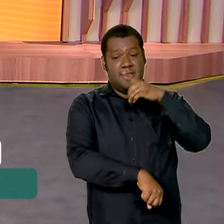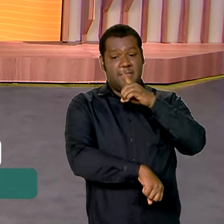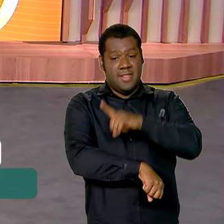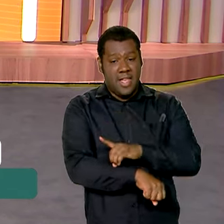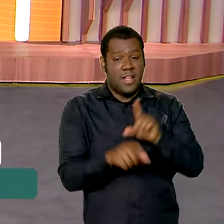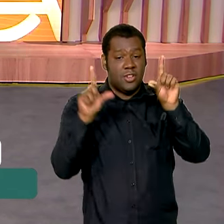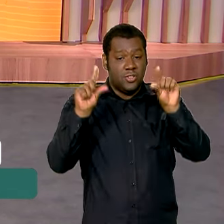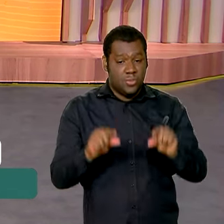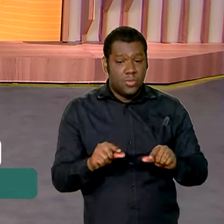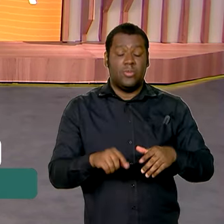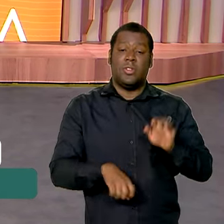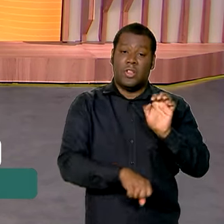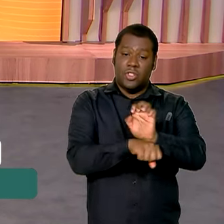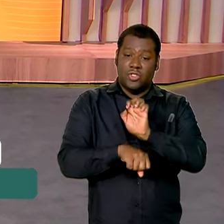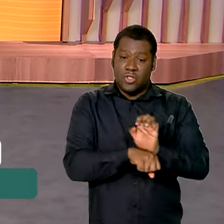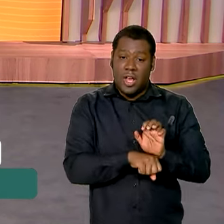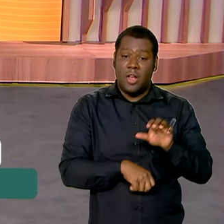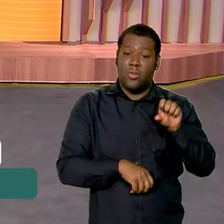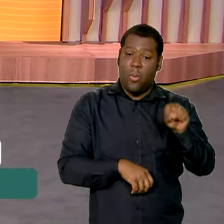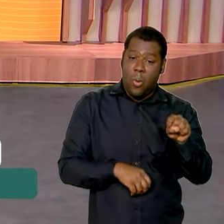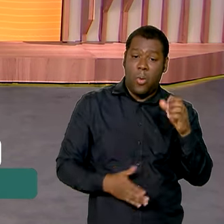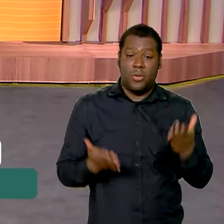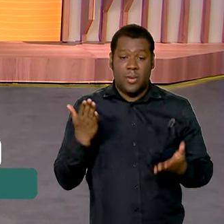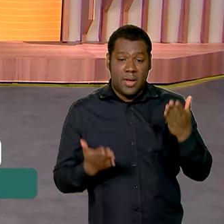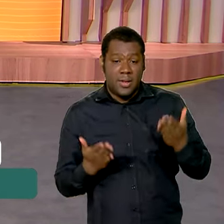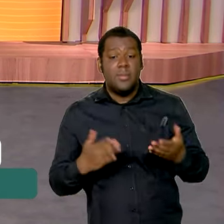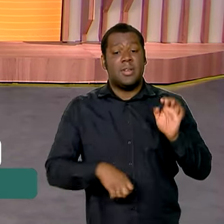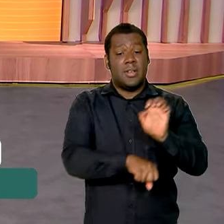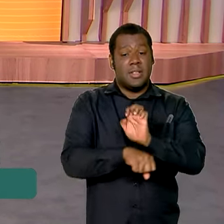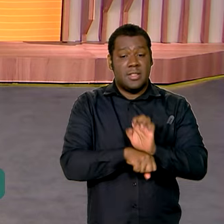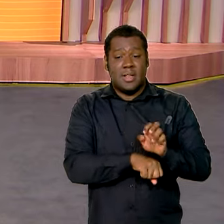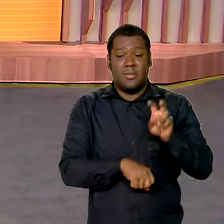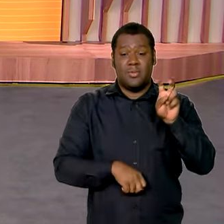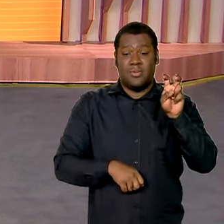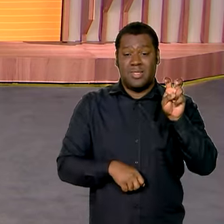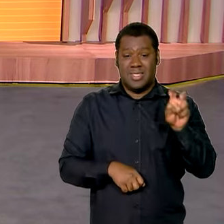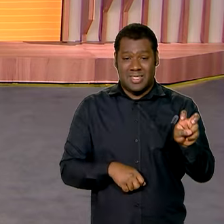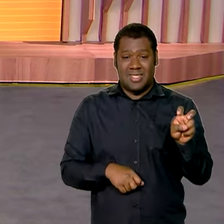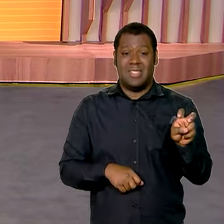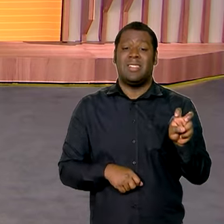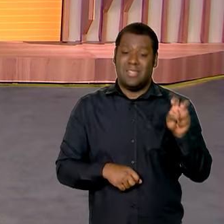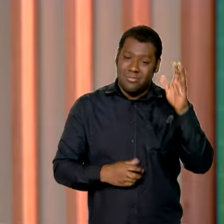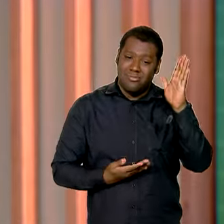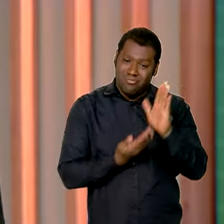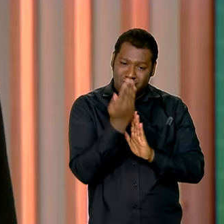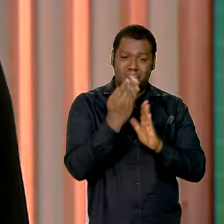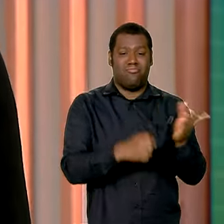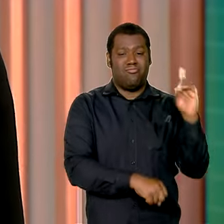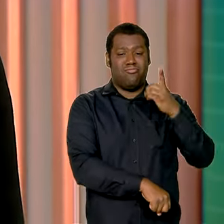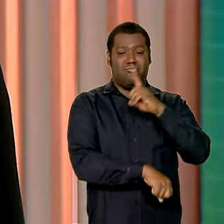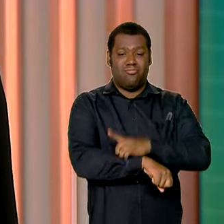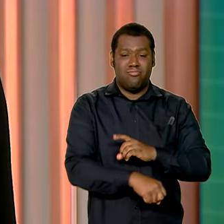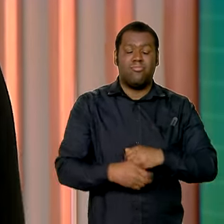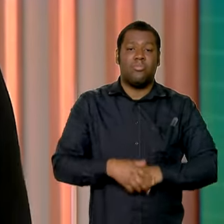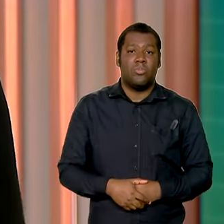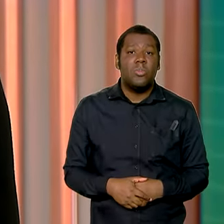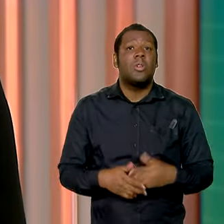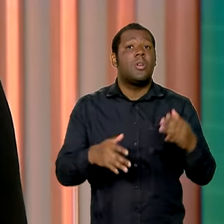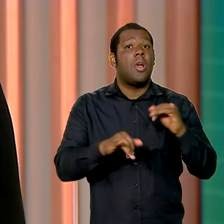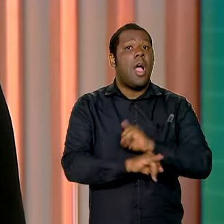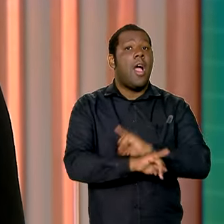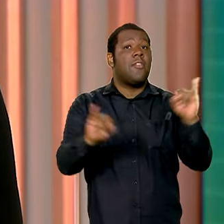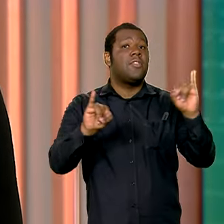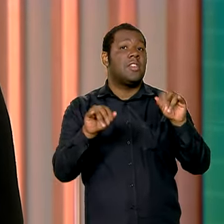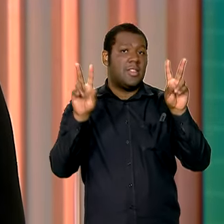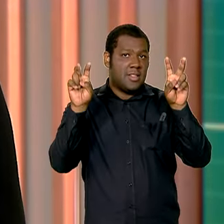dengue. Oito apresentaram estabilidade e cinco mantém tendência de alta. Uma outra informação sobre